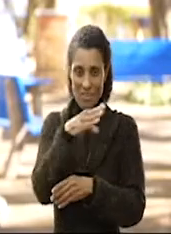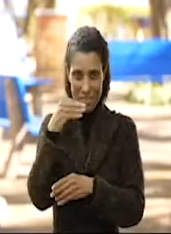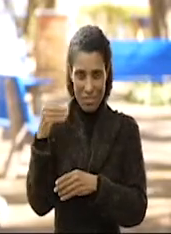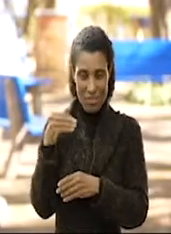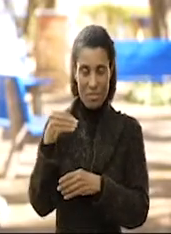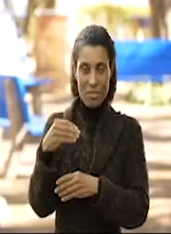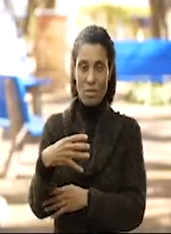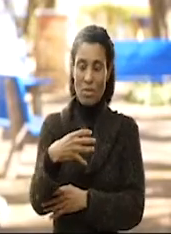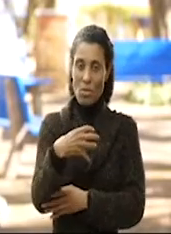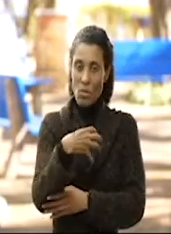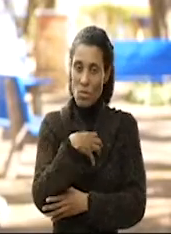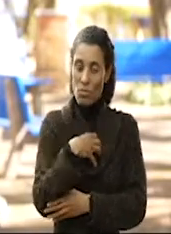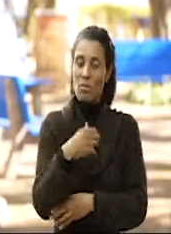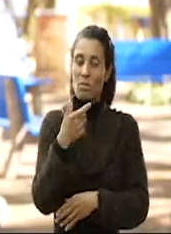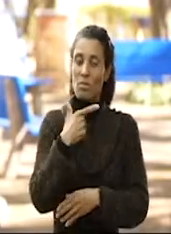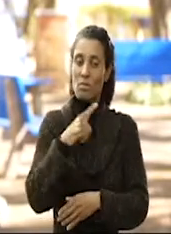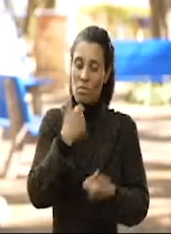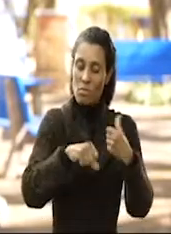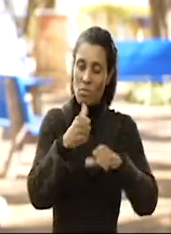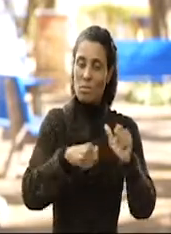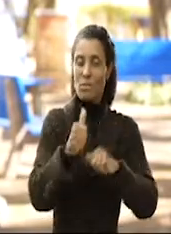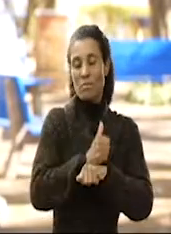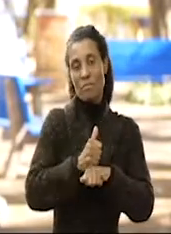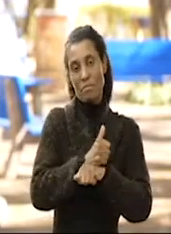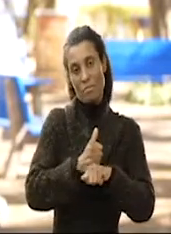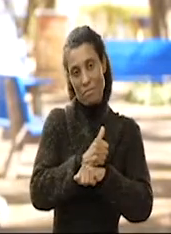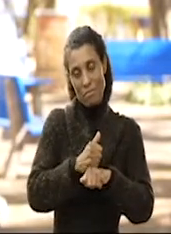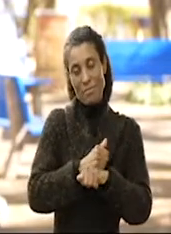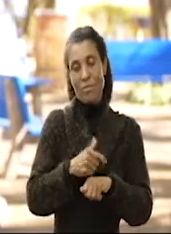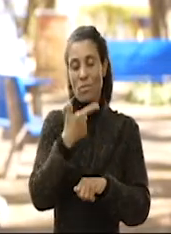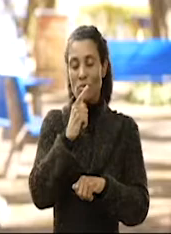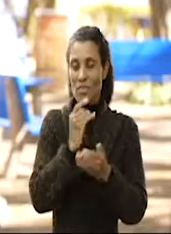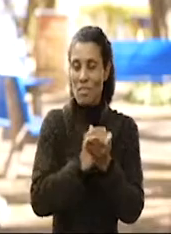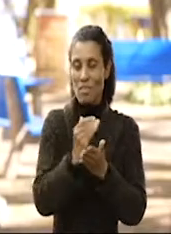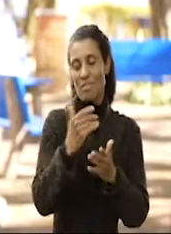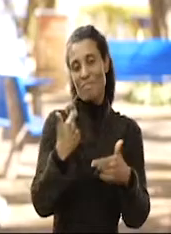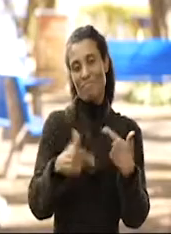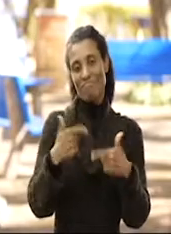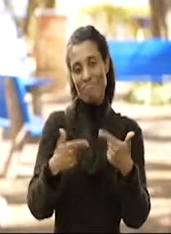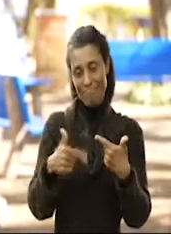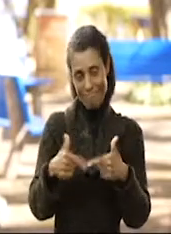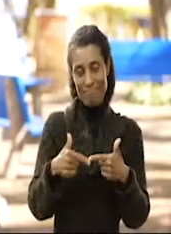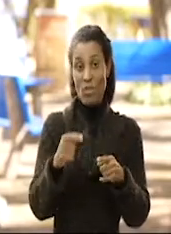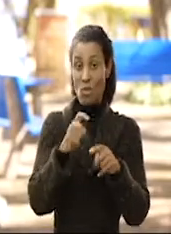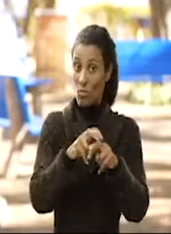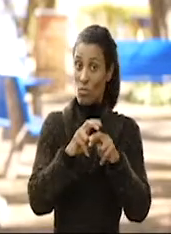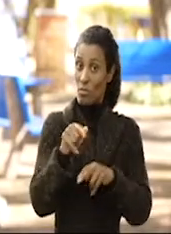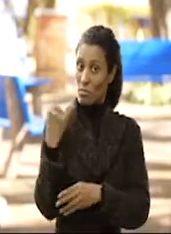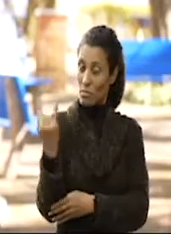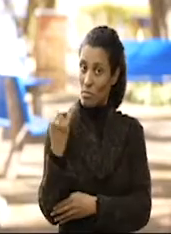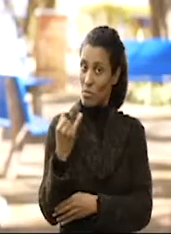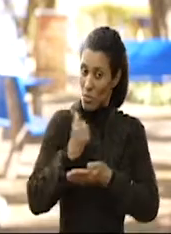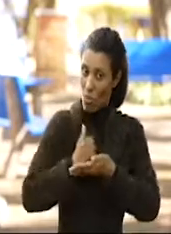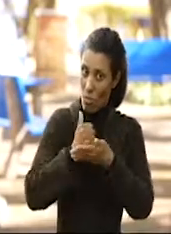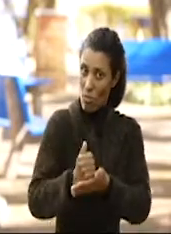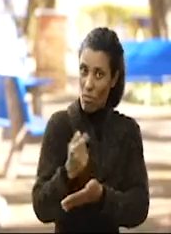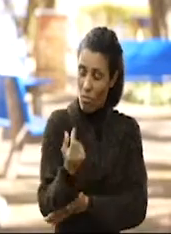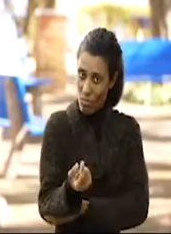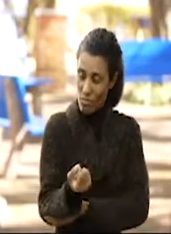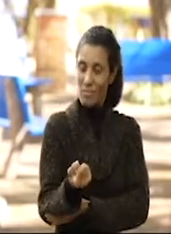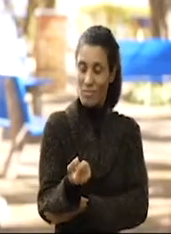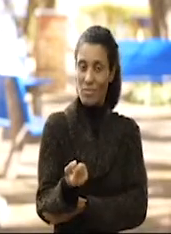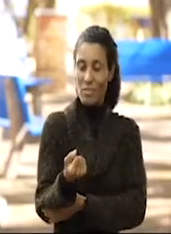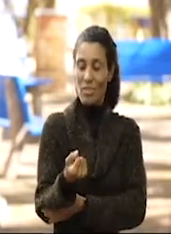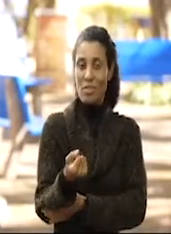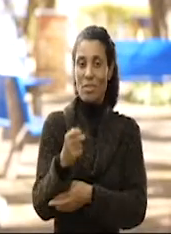adolescentes, uma forma por meio da qualificação profissional, a inserção deles no mundo do trabalho. Por isso que é importante a questão do apoio